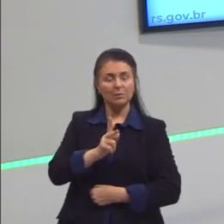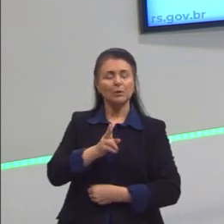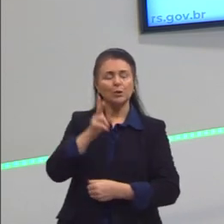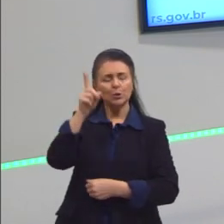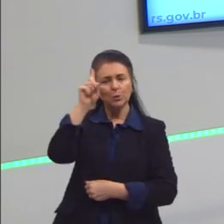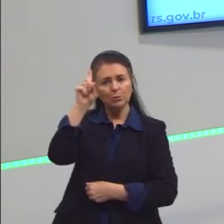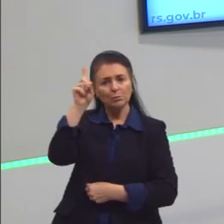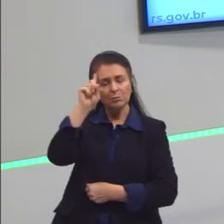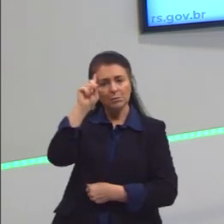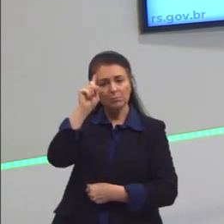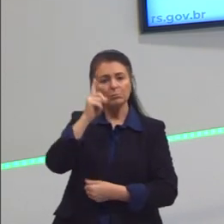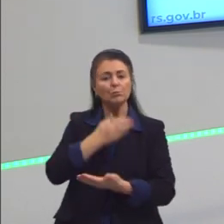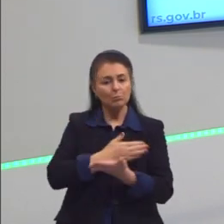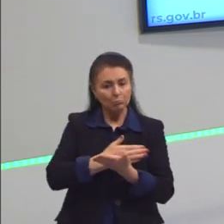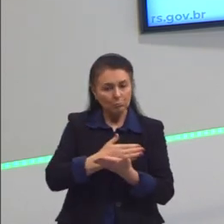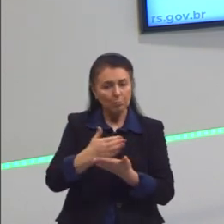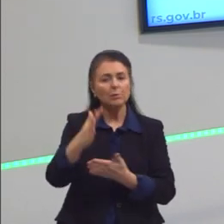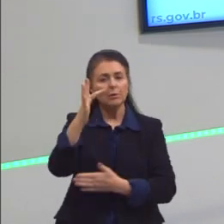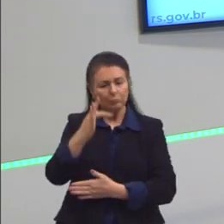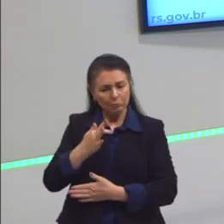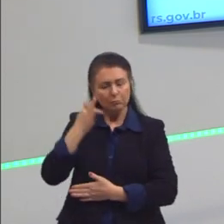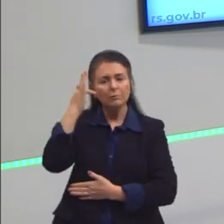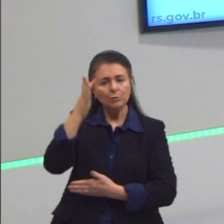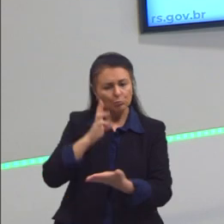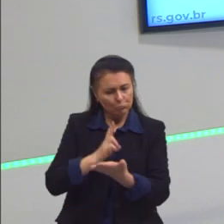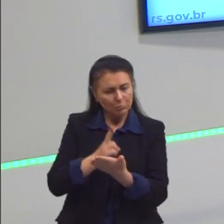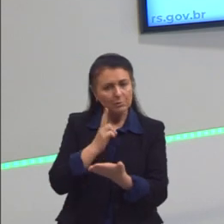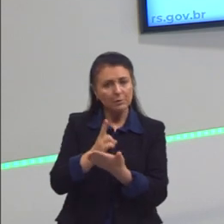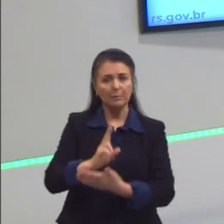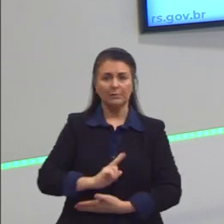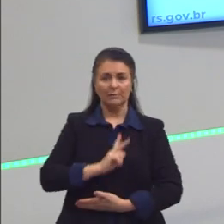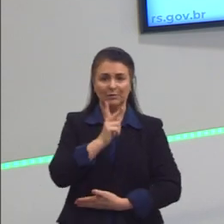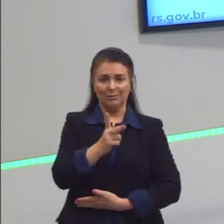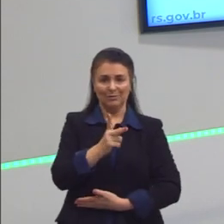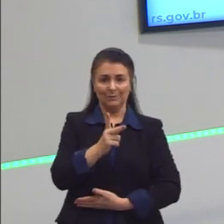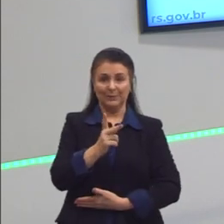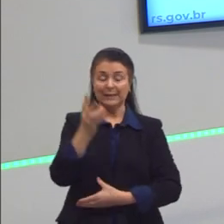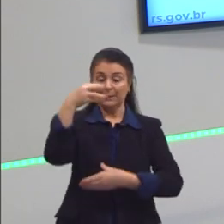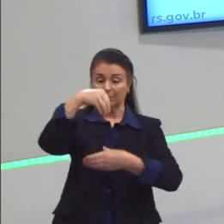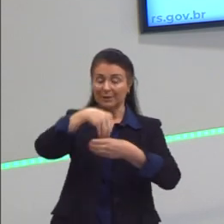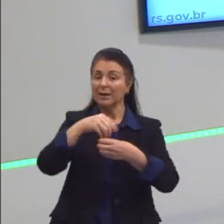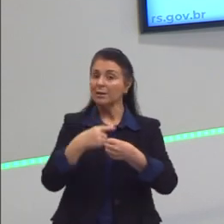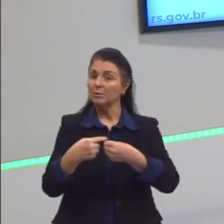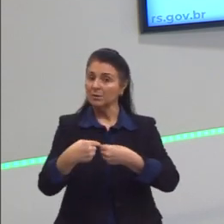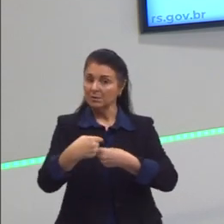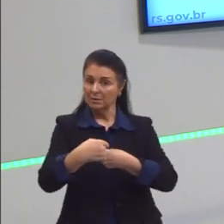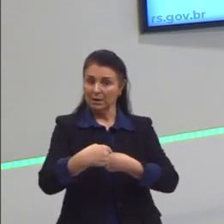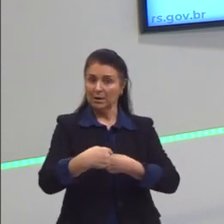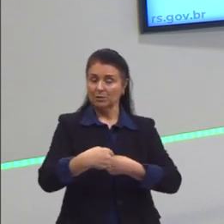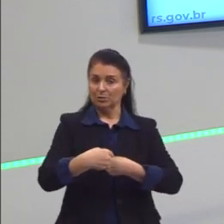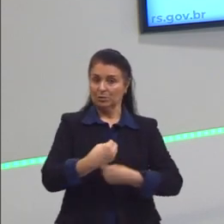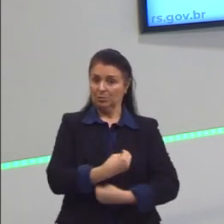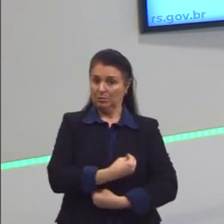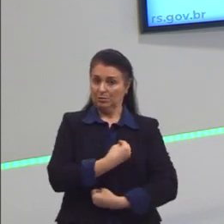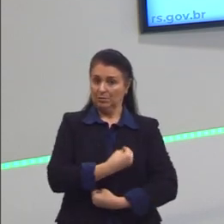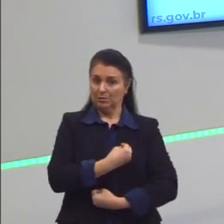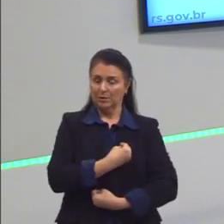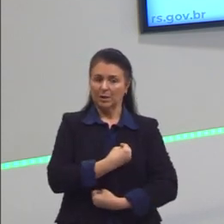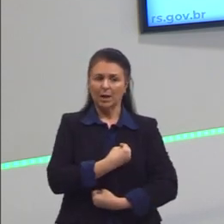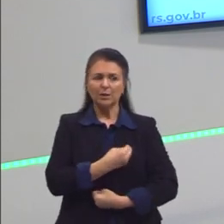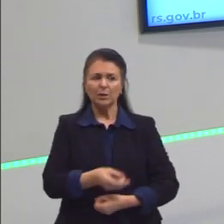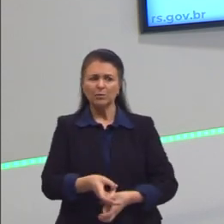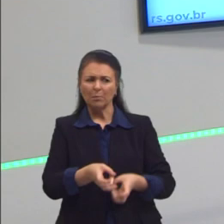observando a polis, nós devemos, esses hábitos, nós adquirimos também como as pessoas se